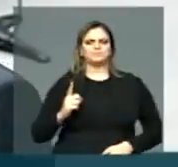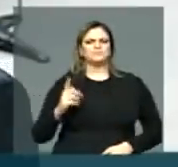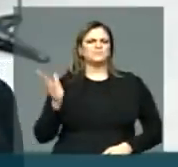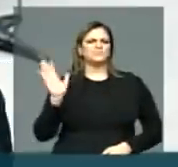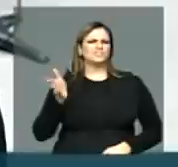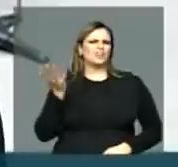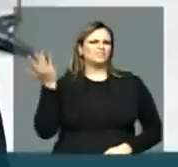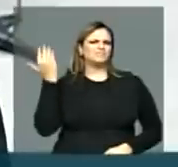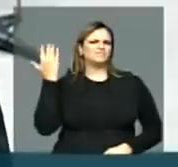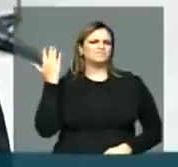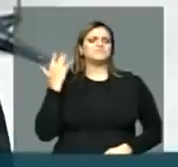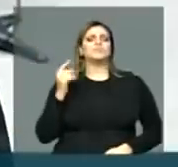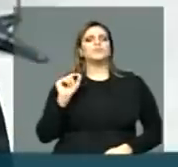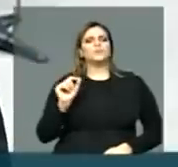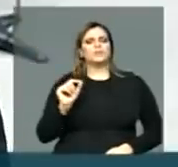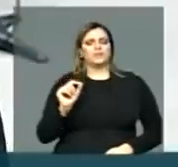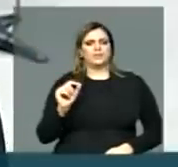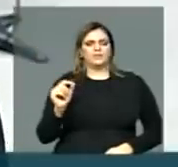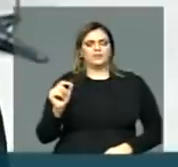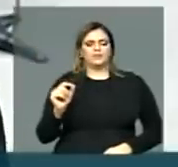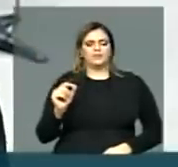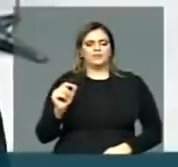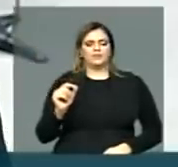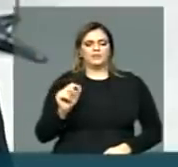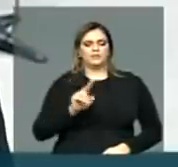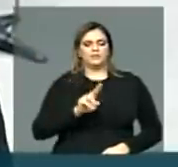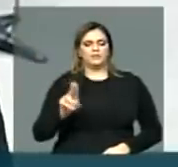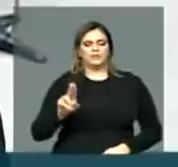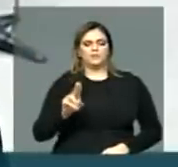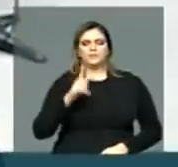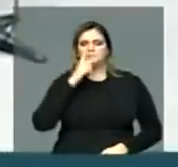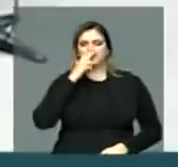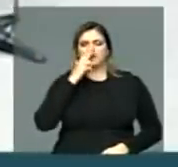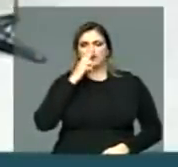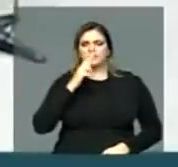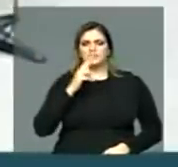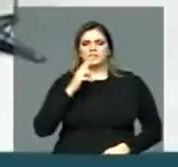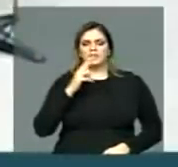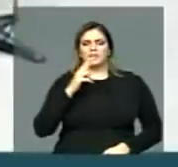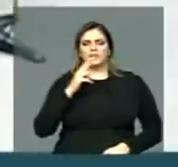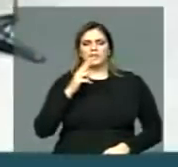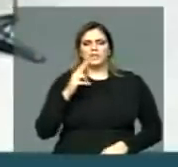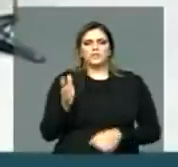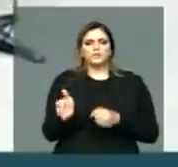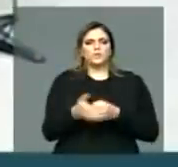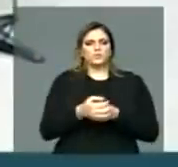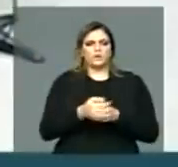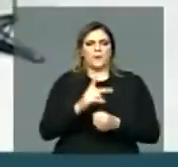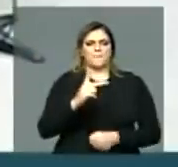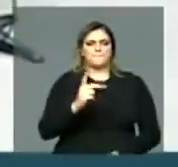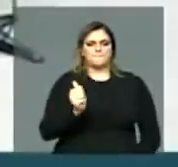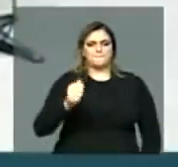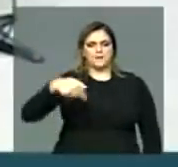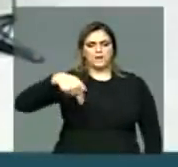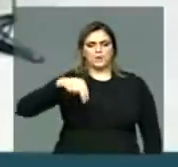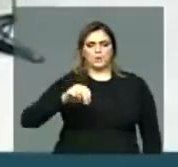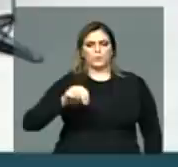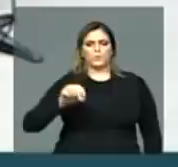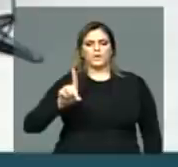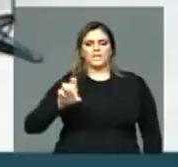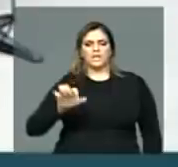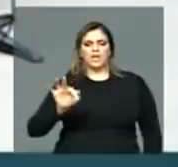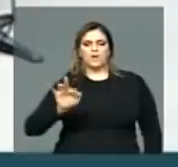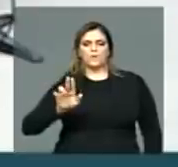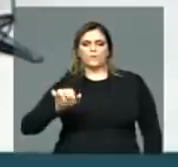muito tempo, uma coisa chamada pano de fundo. Essa sua preocupação com